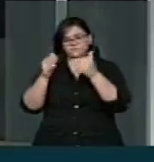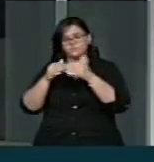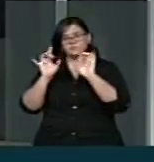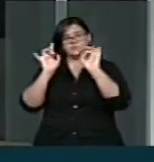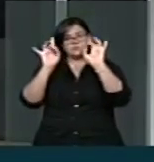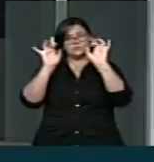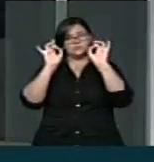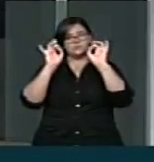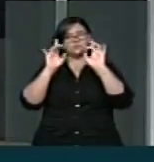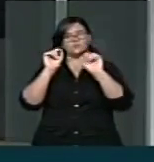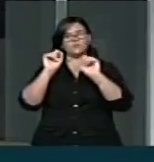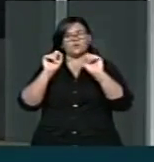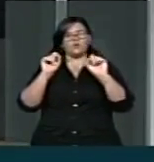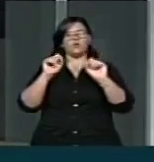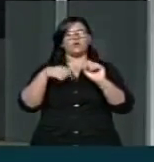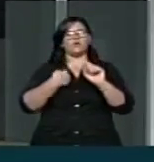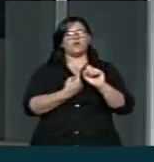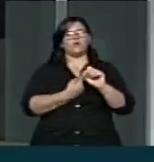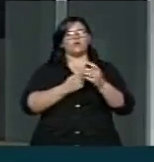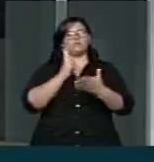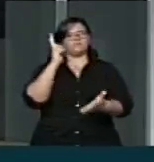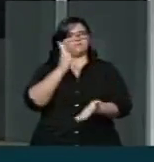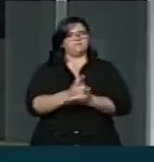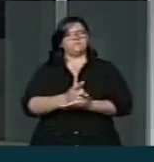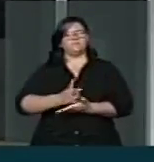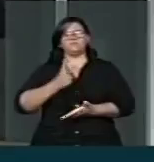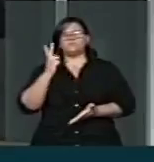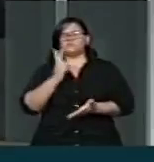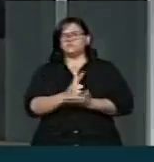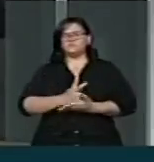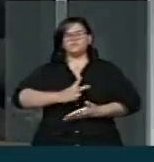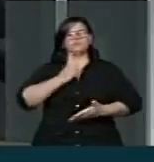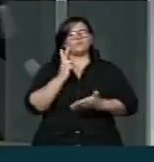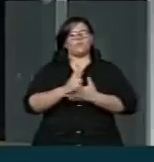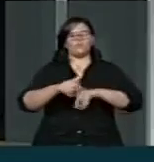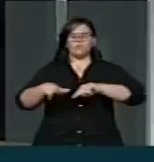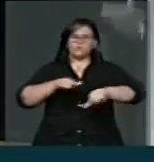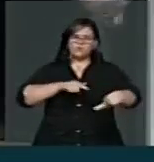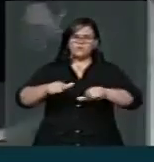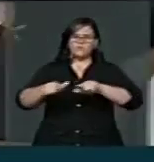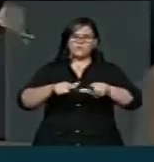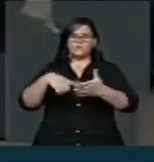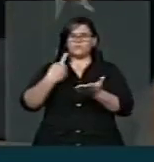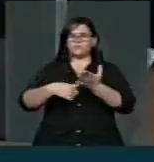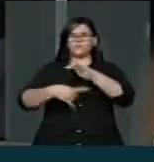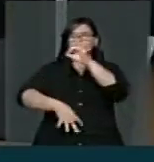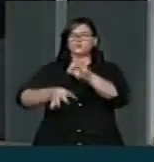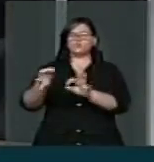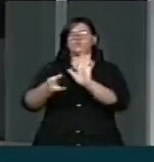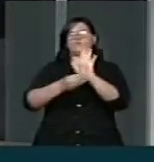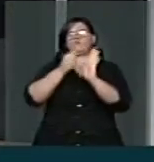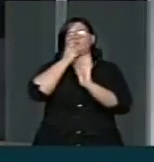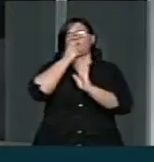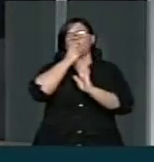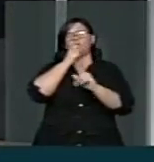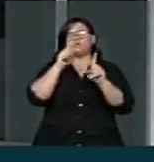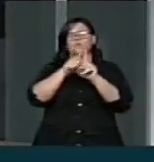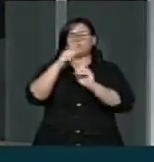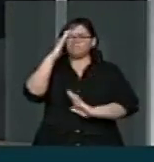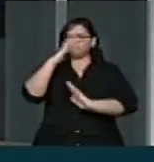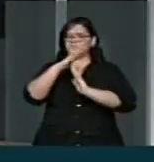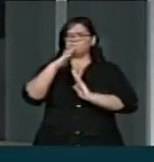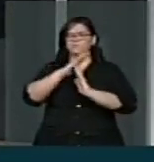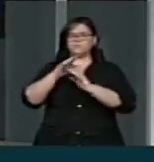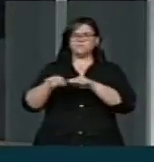a longa estrada que nos levará às relações trabalhistas marcadas pela justiça e pela máxima equidade,